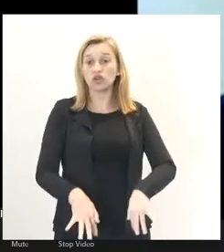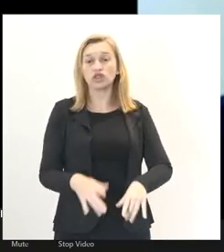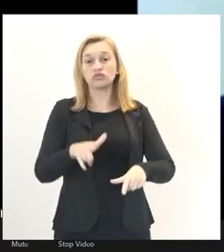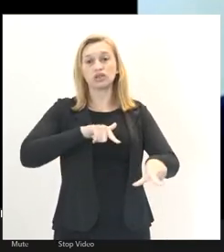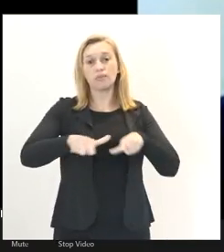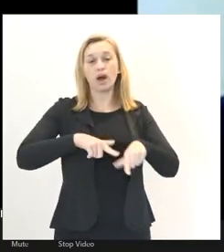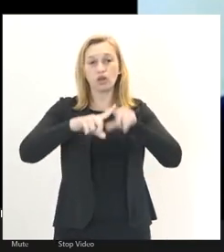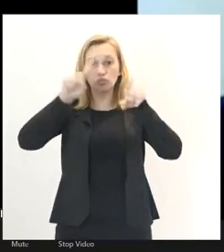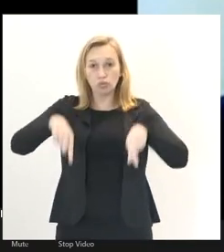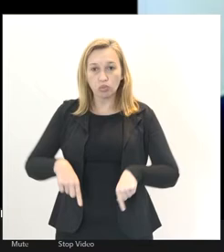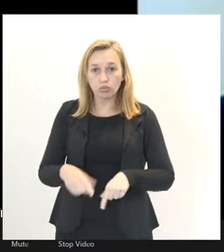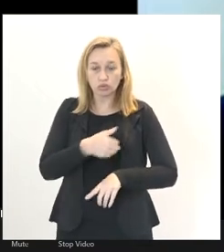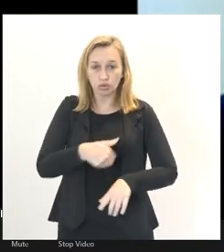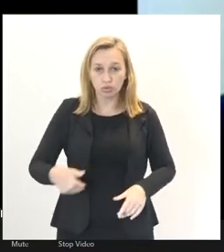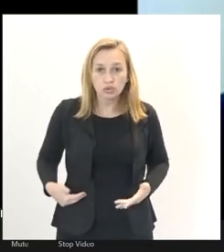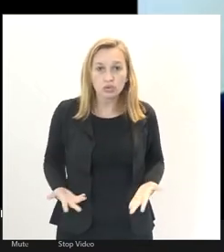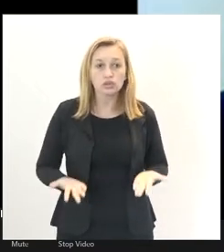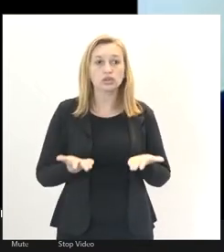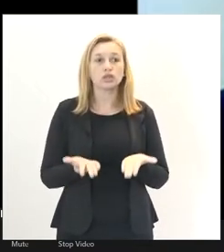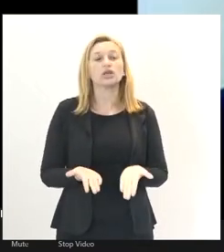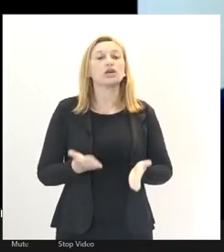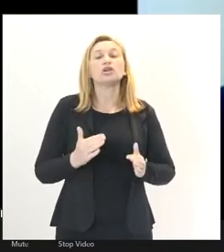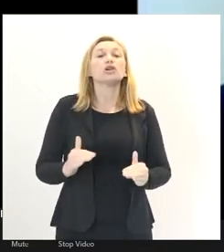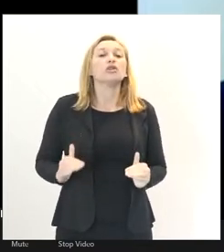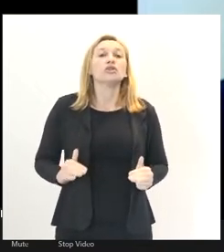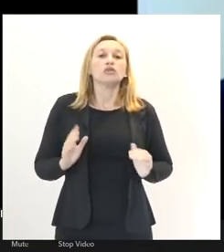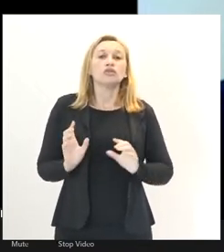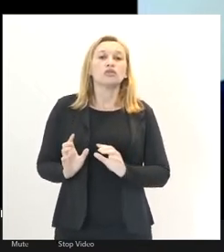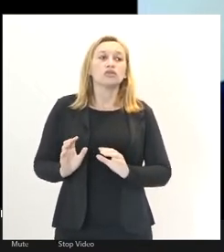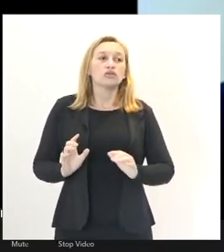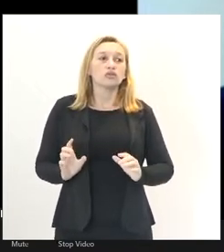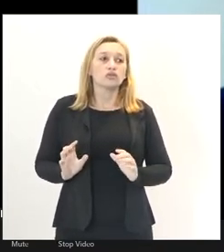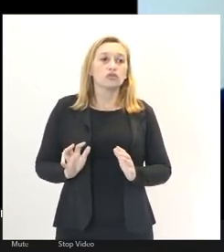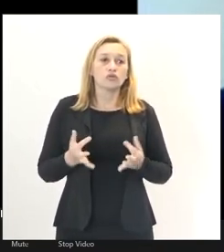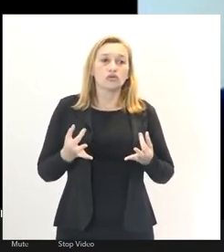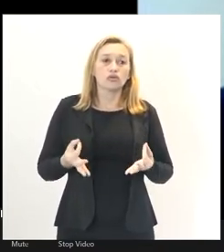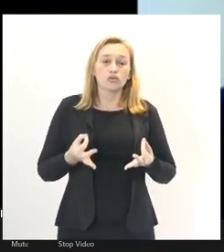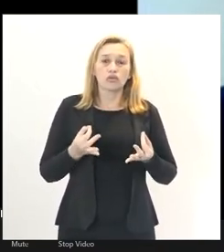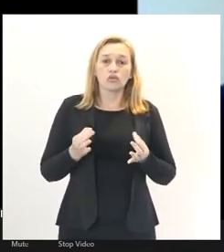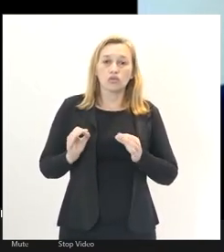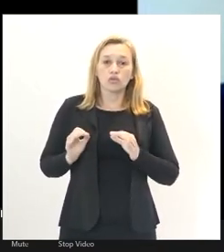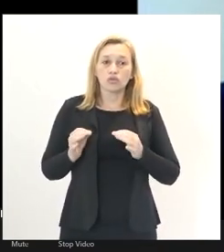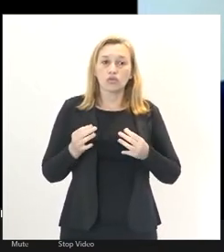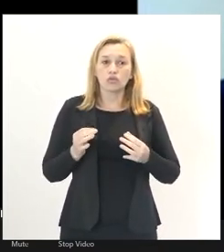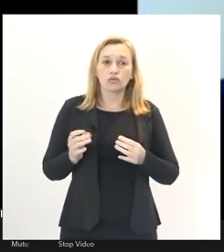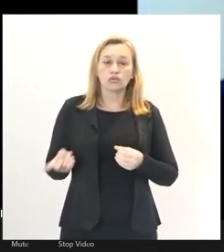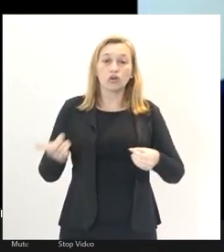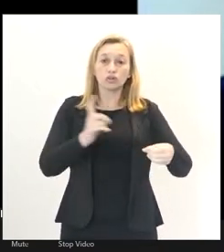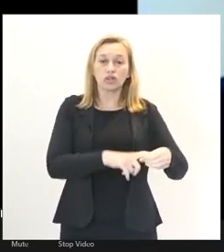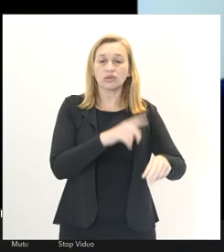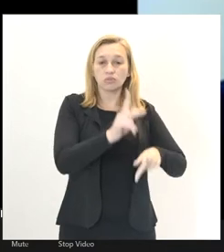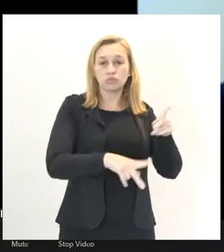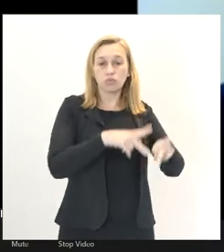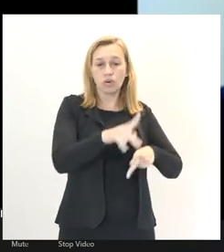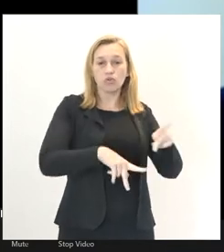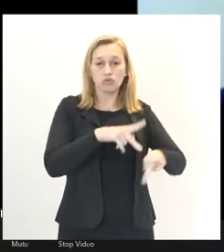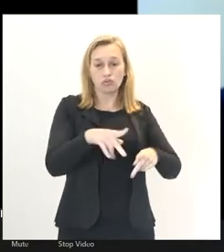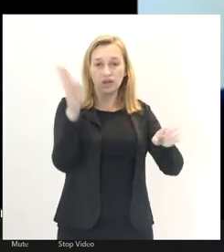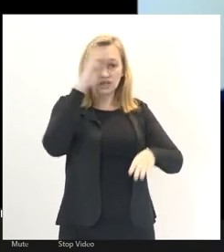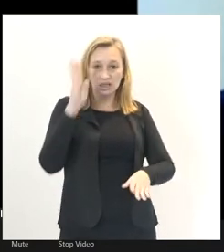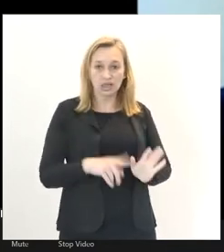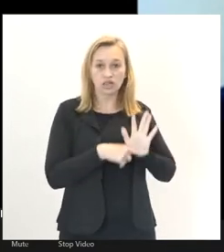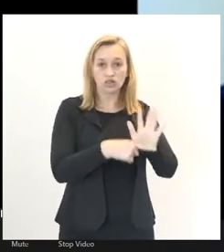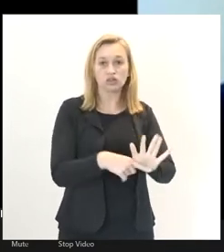públicos, acima de tudo, voltados para o atendimento do povo brasileiro. A PEC 32 promove